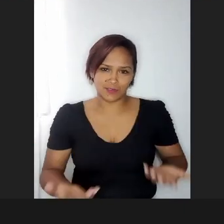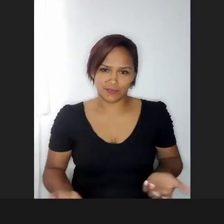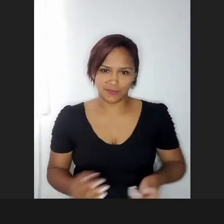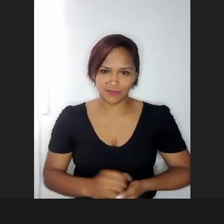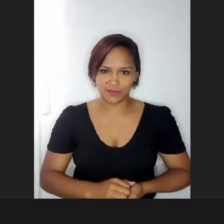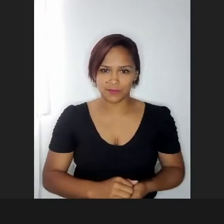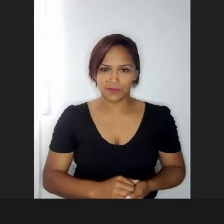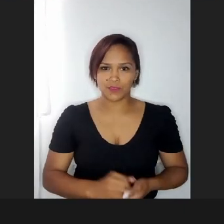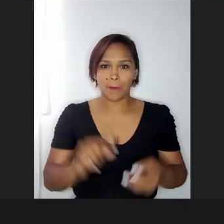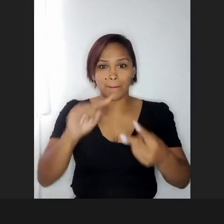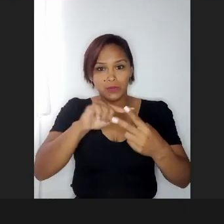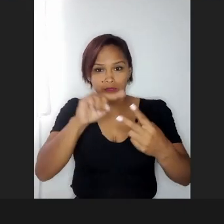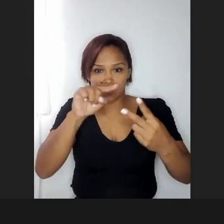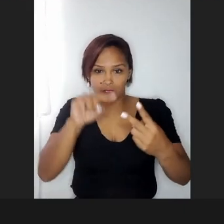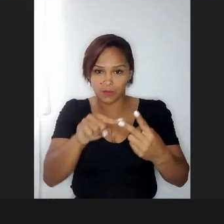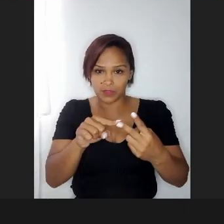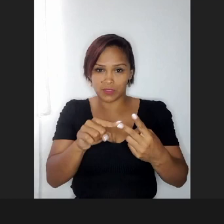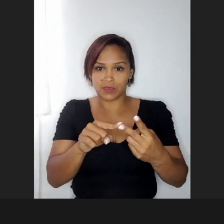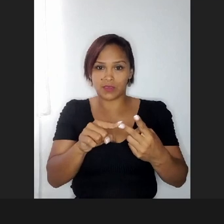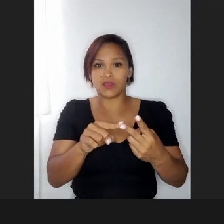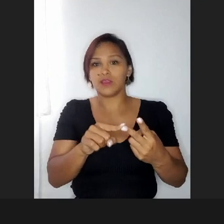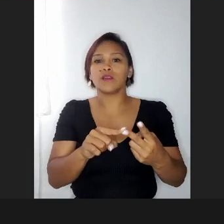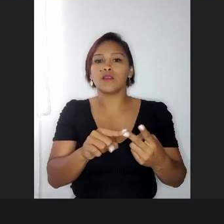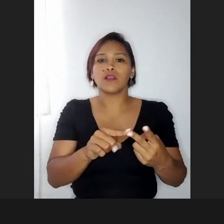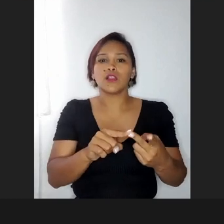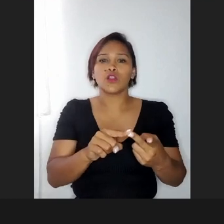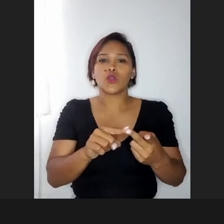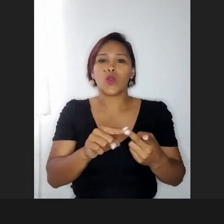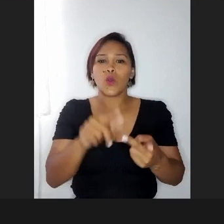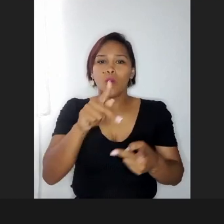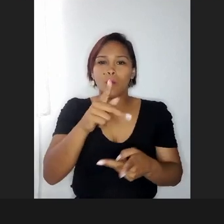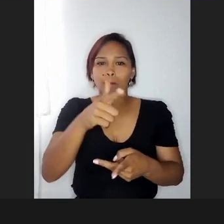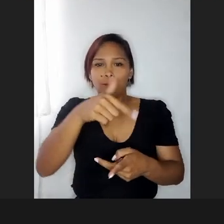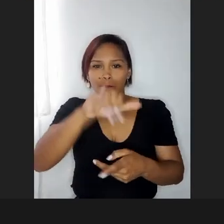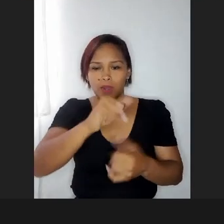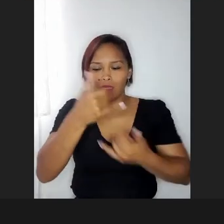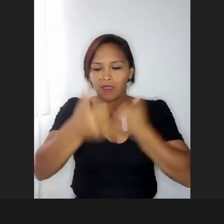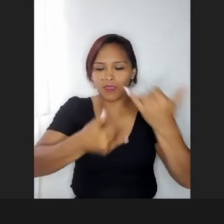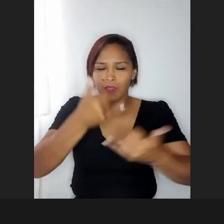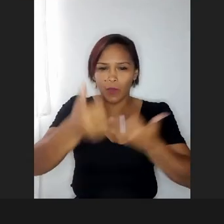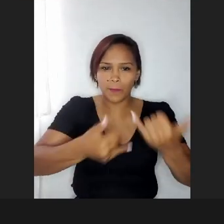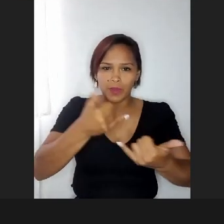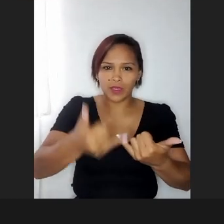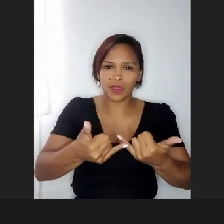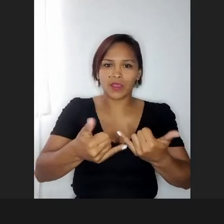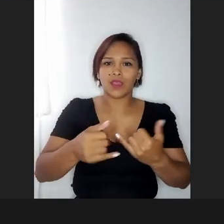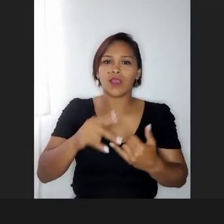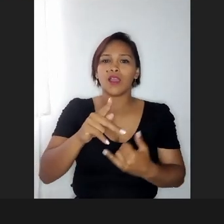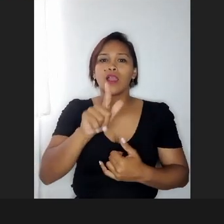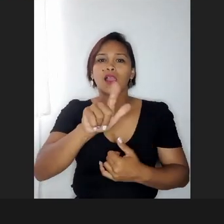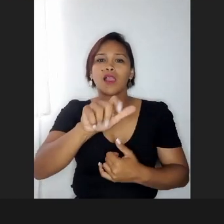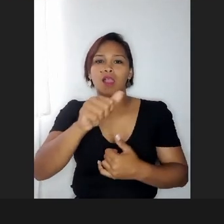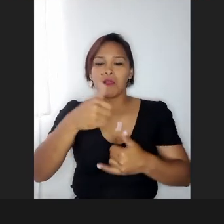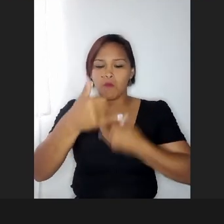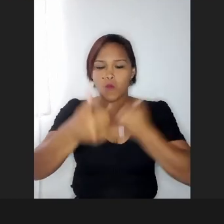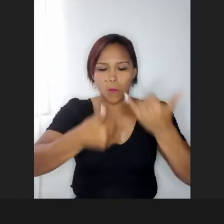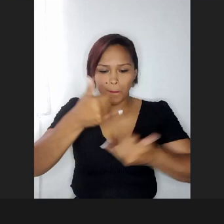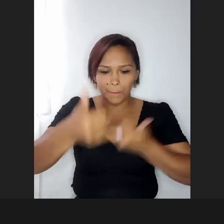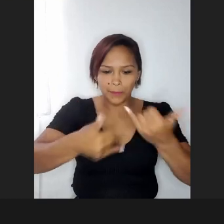então, a proteção, proximidade, o play, que é o brincar, a gente coloca, né, no inglês, para complementar o play,